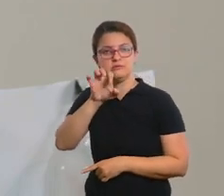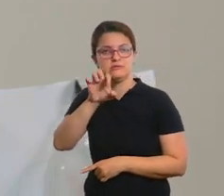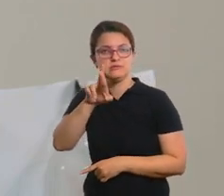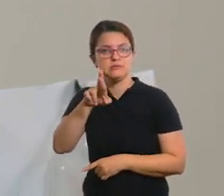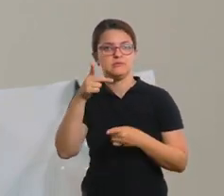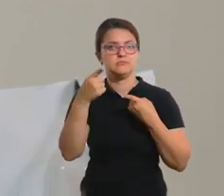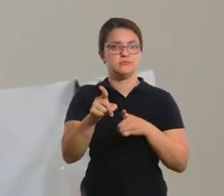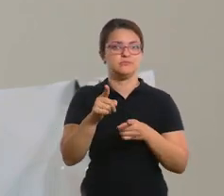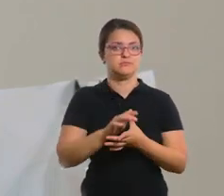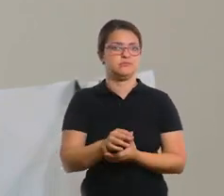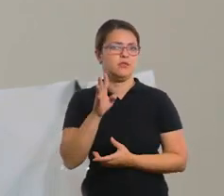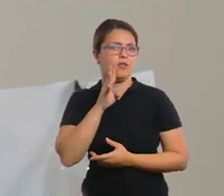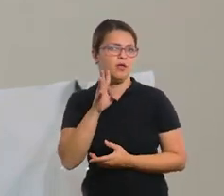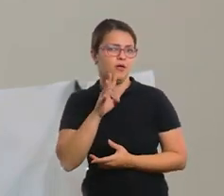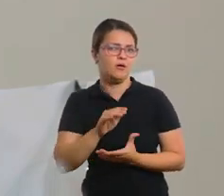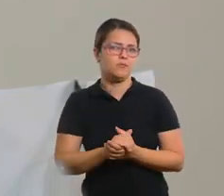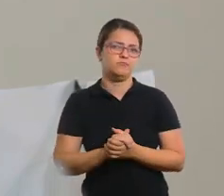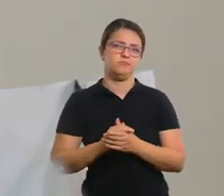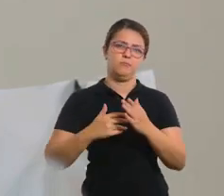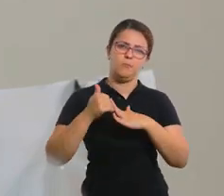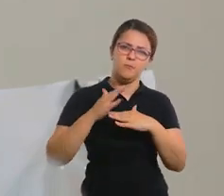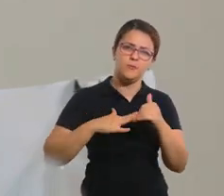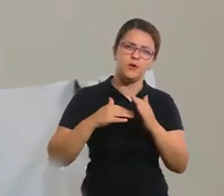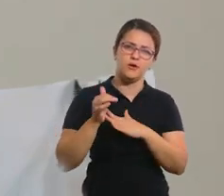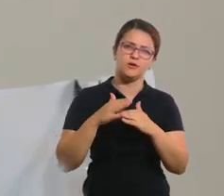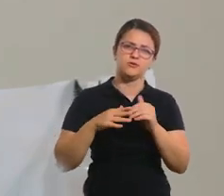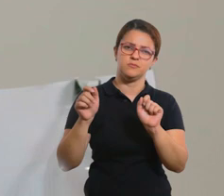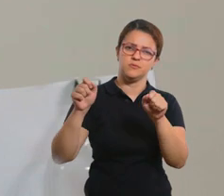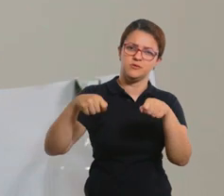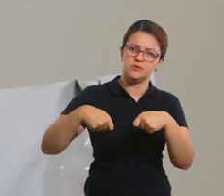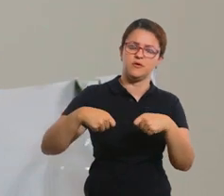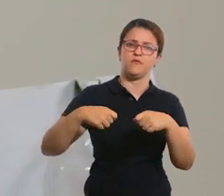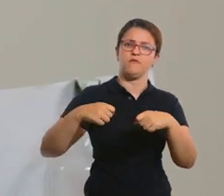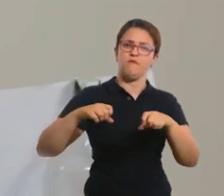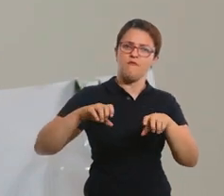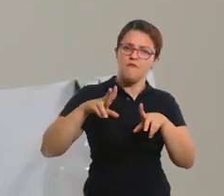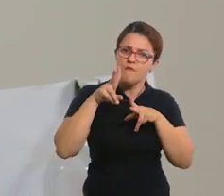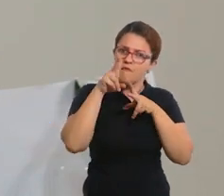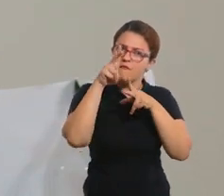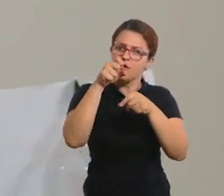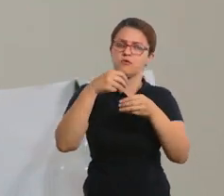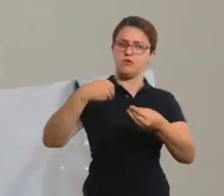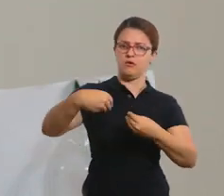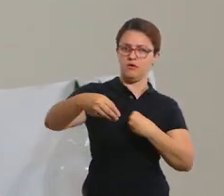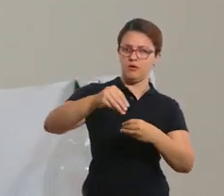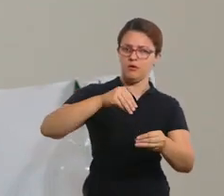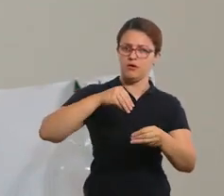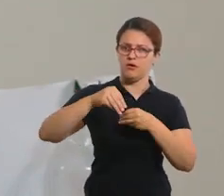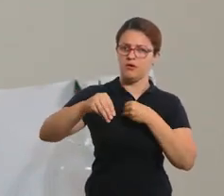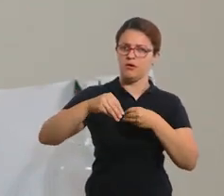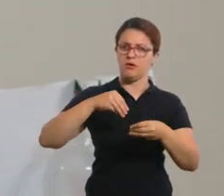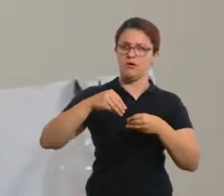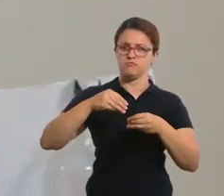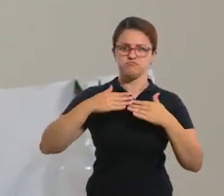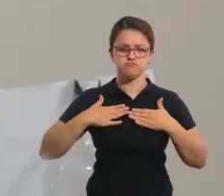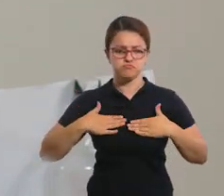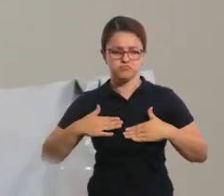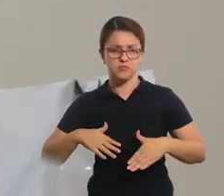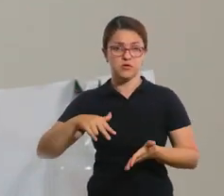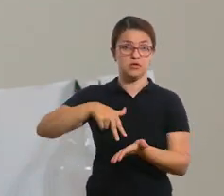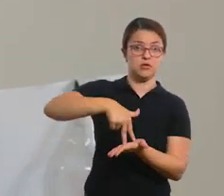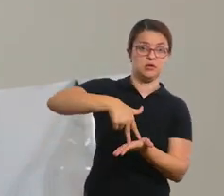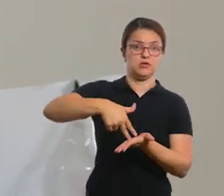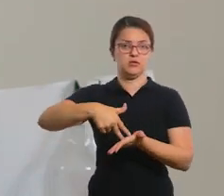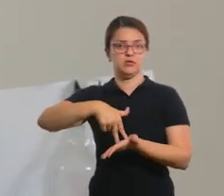Esse desafio do twist é bem legal que a gente trabalha habilidades e competências com a criança, que envolve força, flexibilidade, resistência,